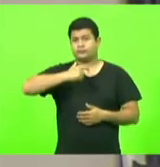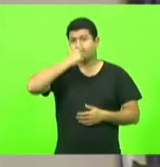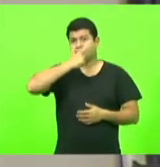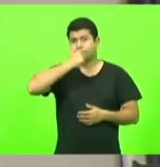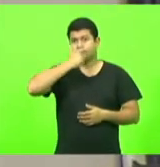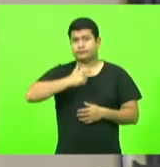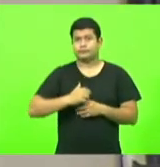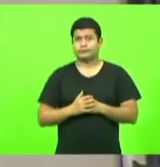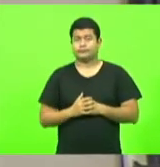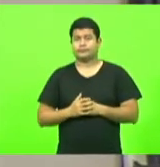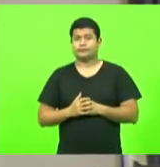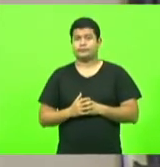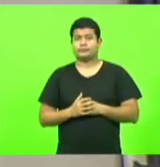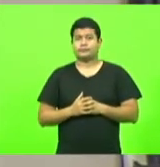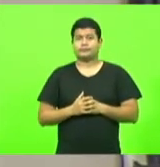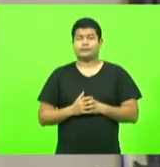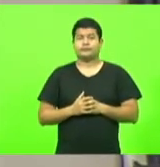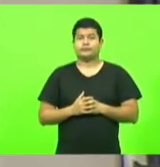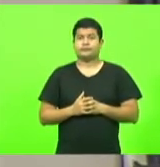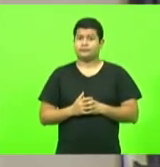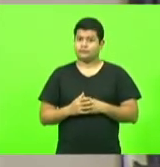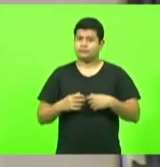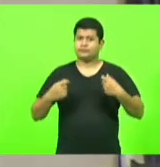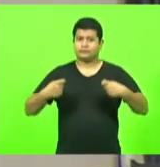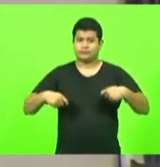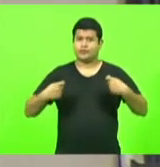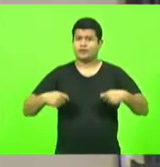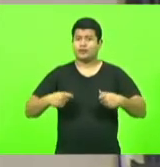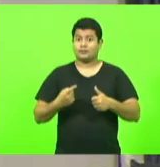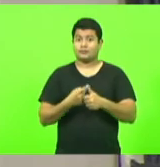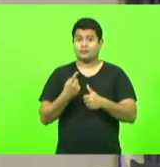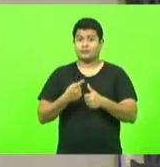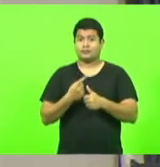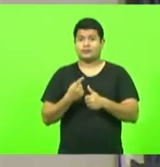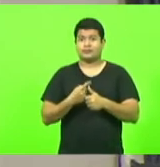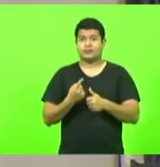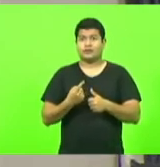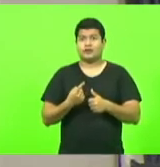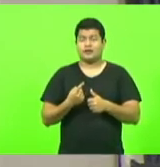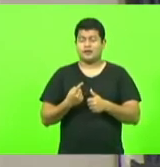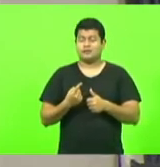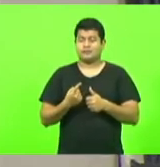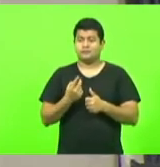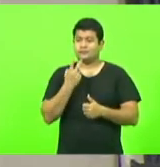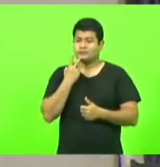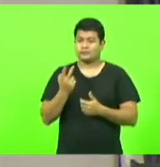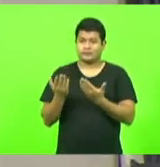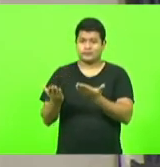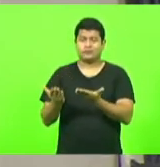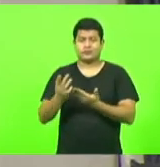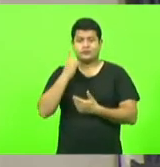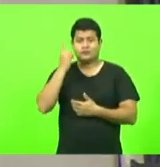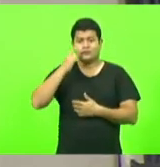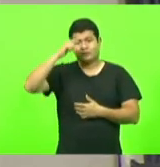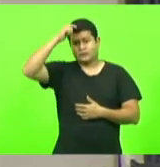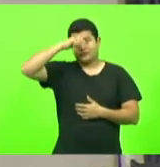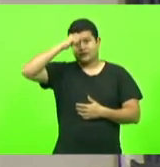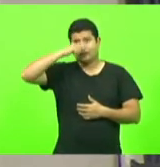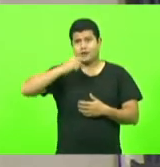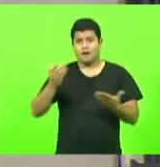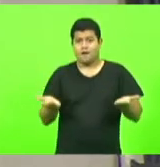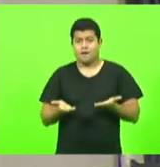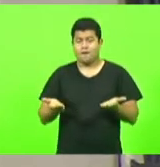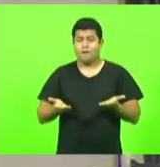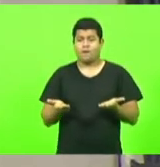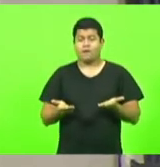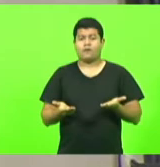primeiro tem que fazer justiça né Igor ao nosso deputado Maurício Cudillac por estar proporcionando isso a